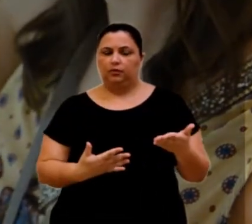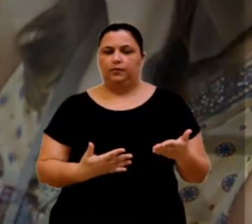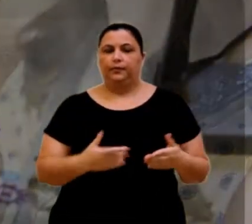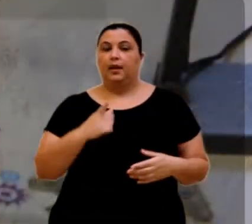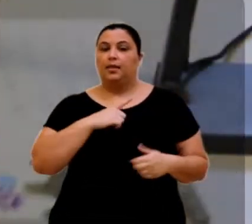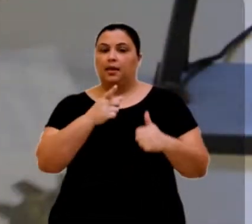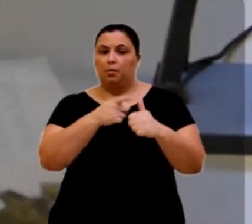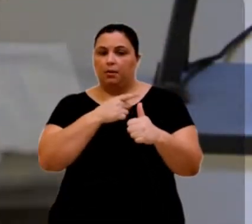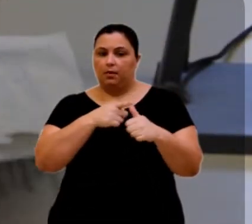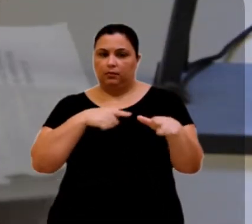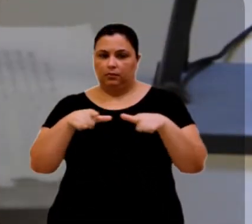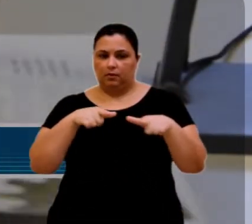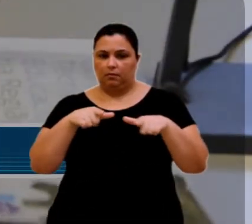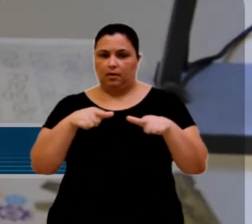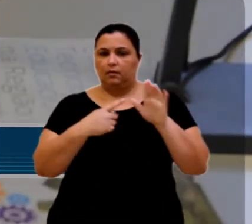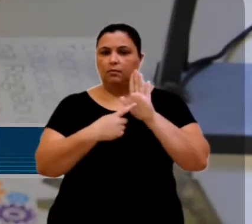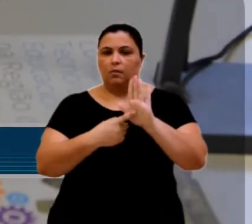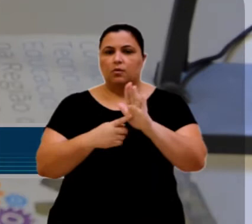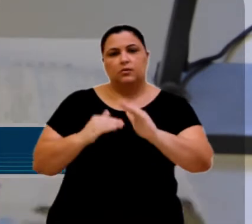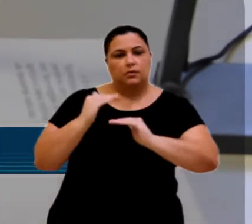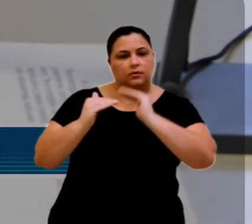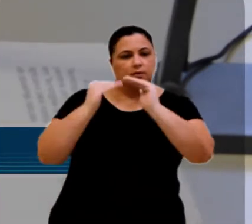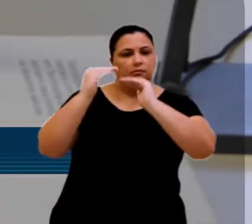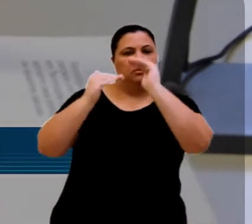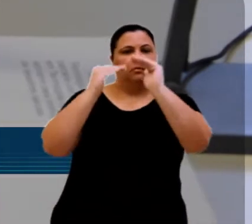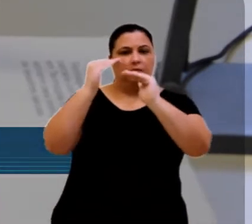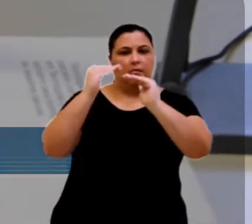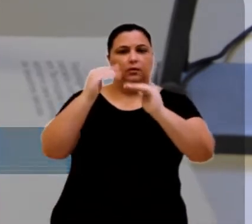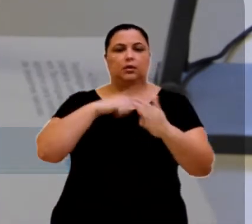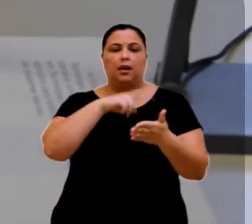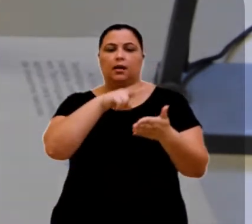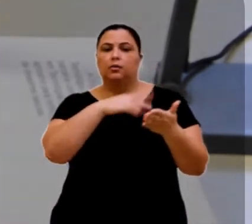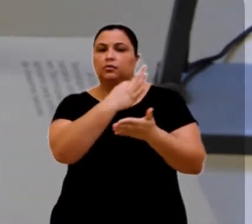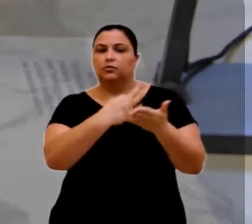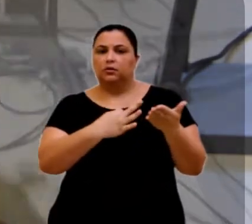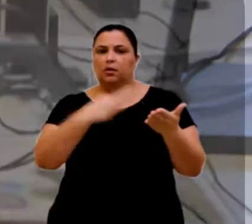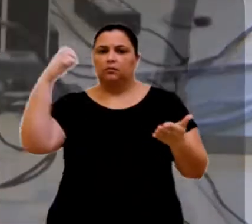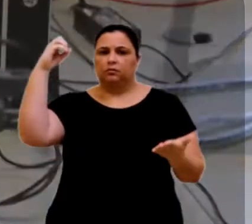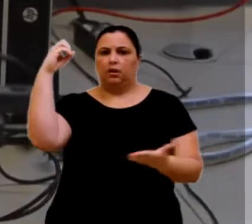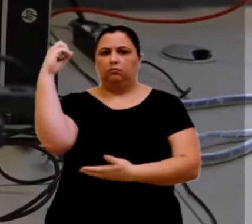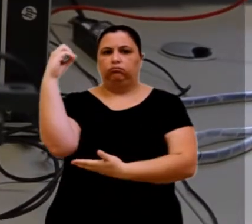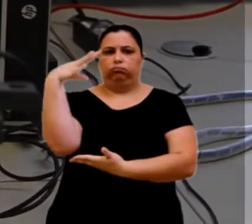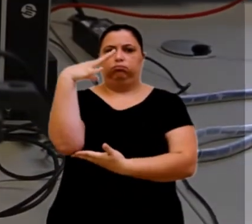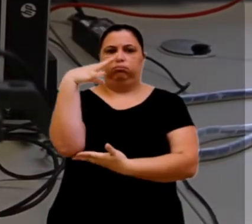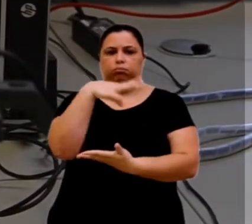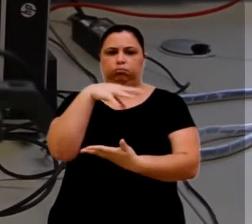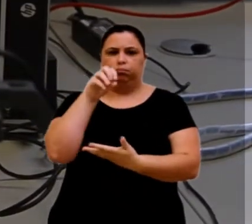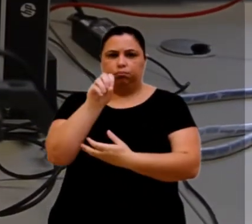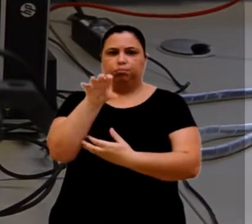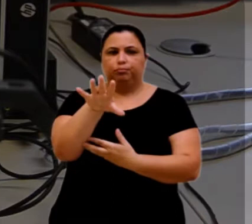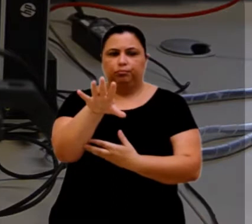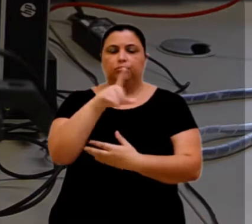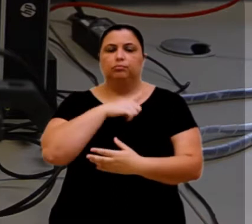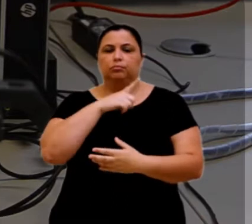A primeira linha de ação está relacionada ao desenvolvimento de um leitor digital autônomo. É um projeto que